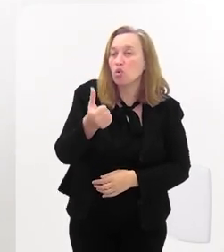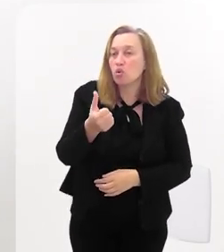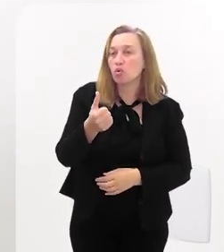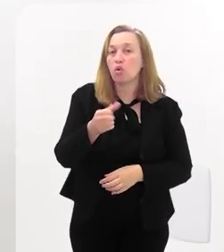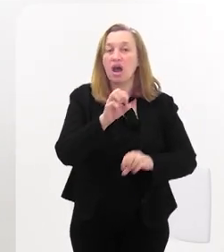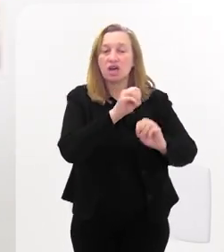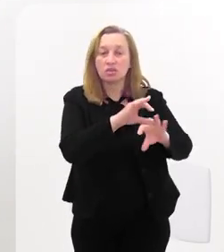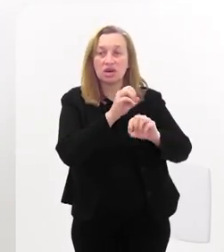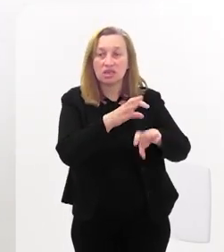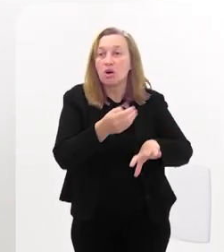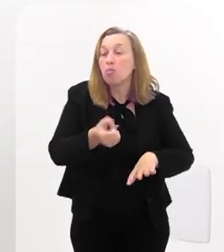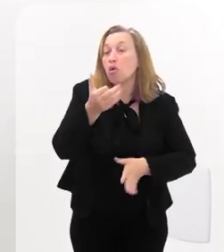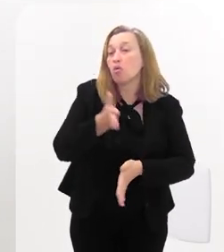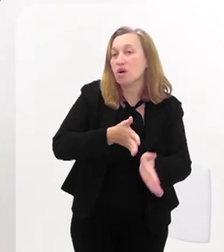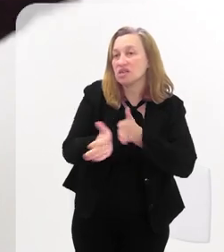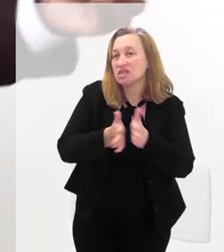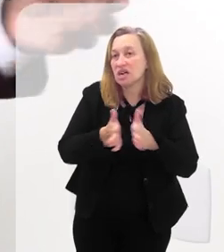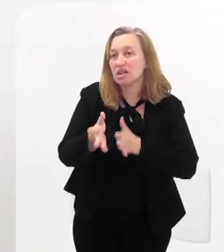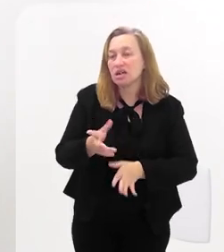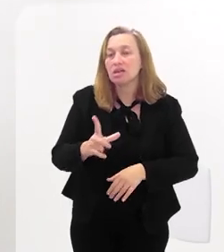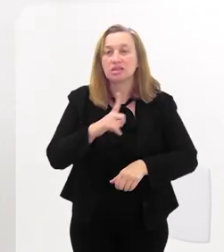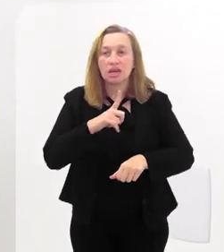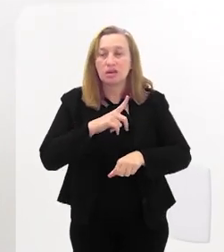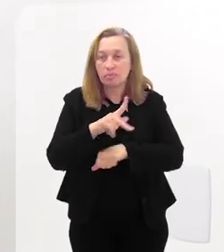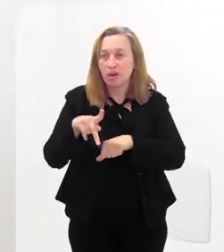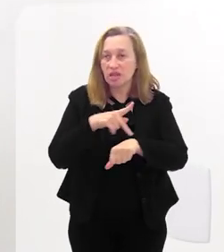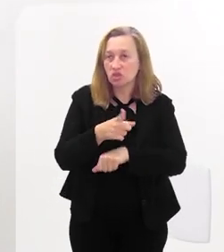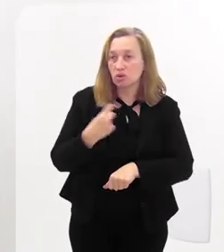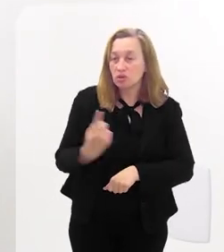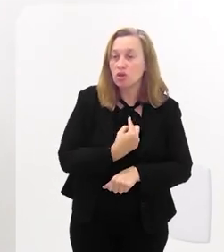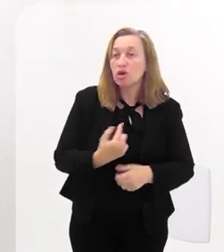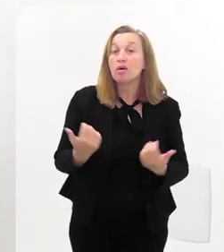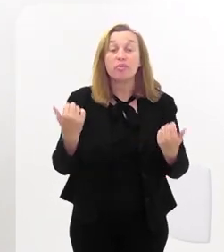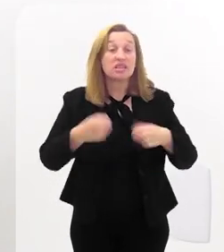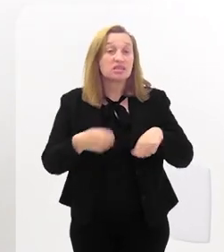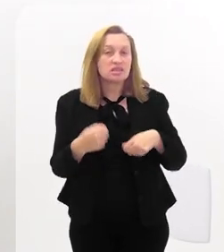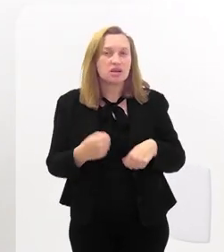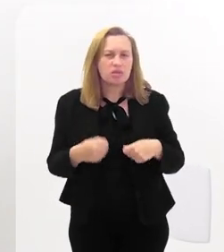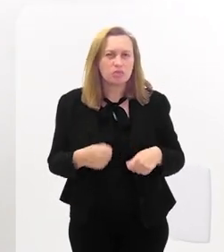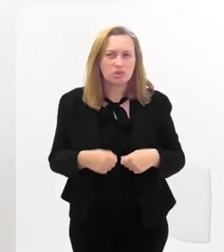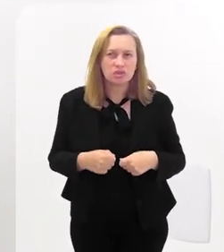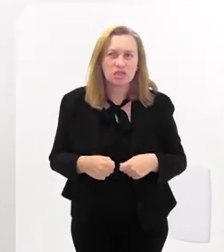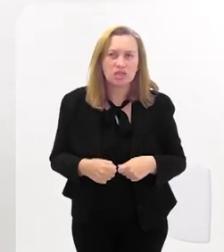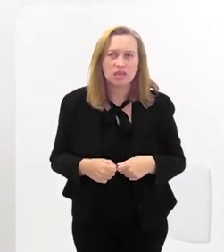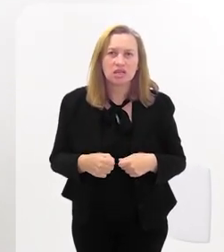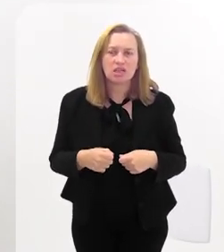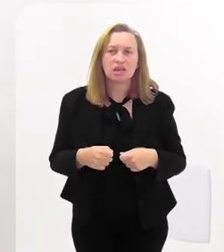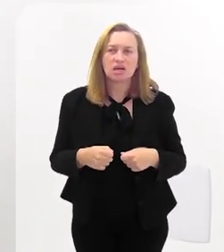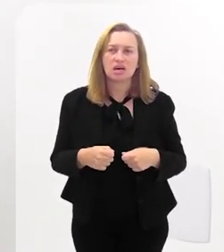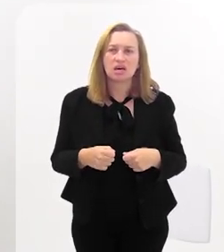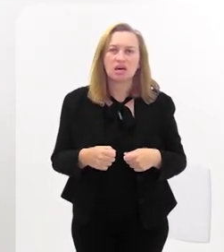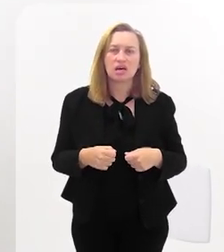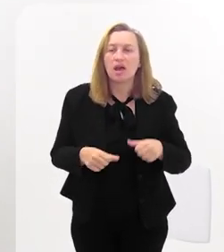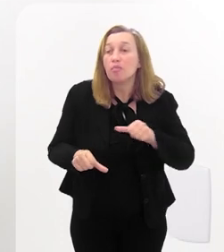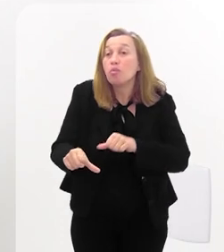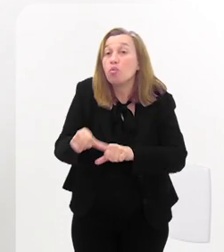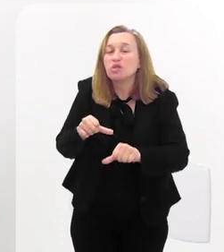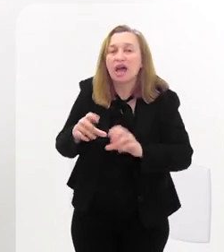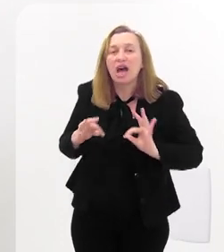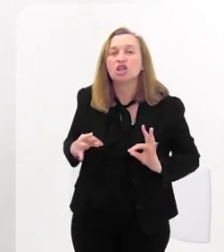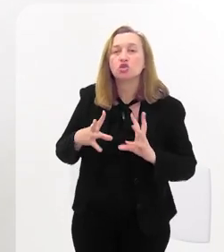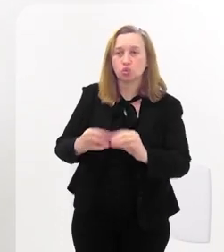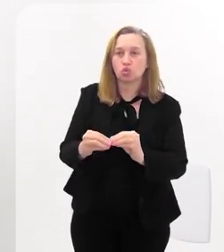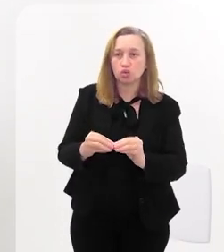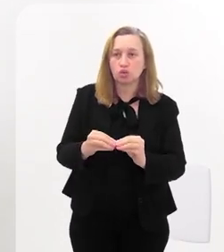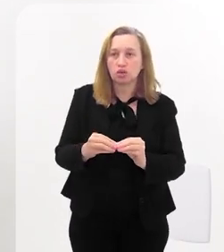educacionais. Então, o nosso país tem disso. O que nós precisamos é reverter essa lógica,